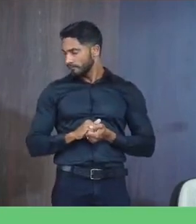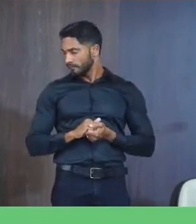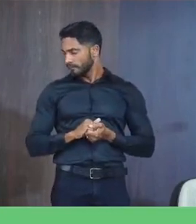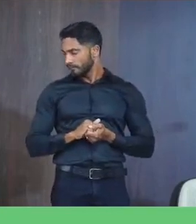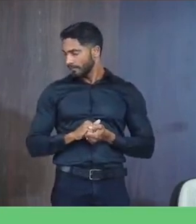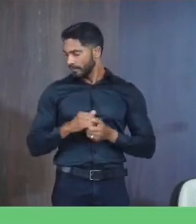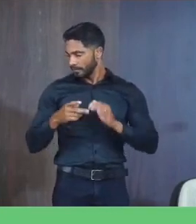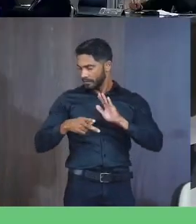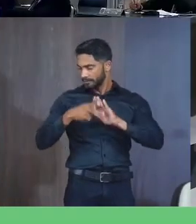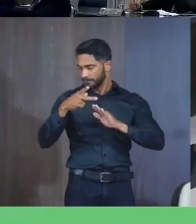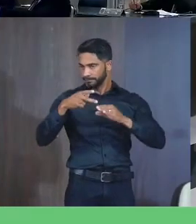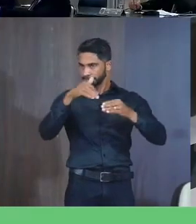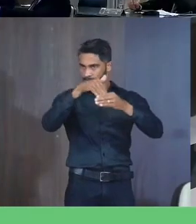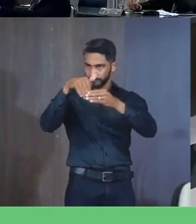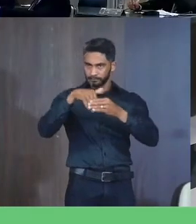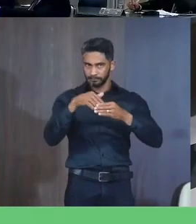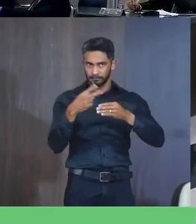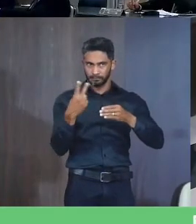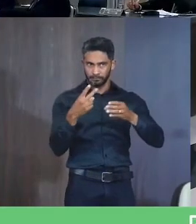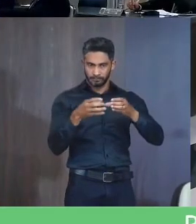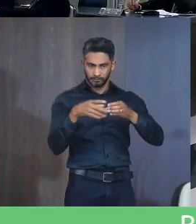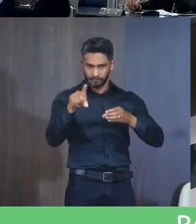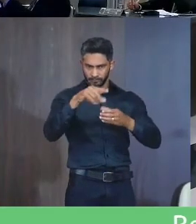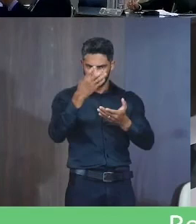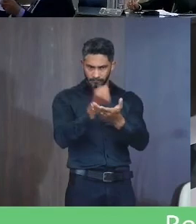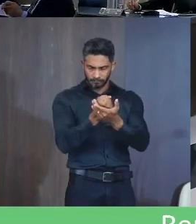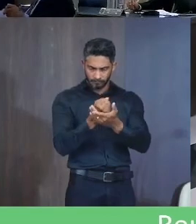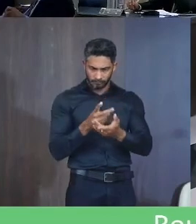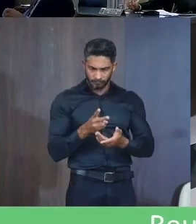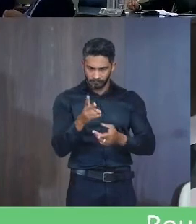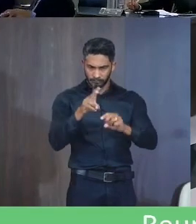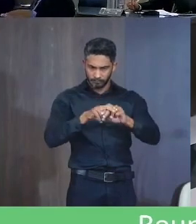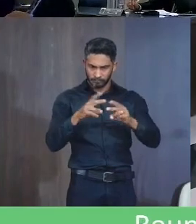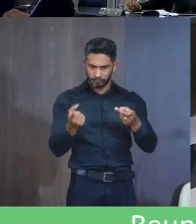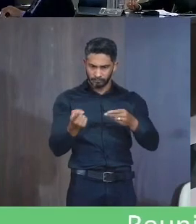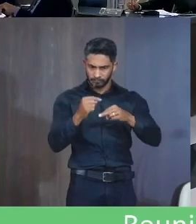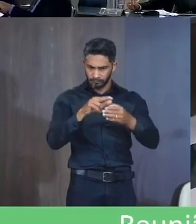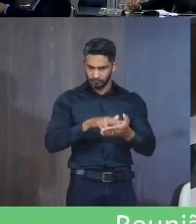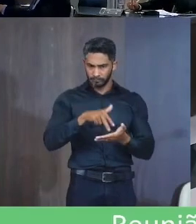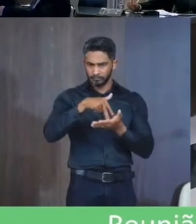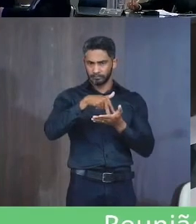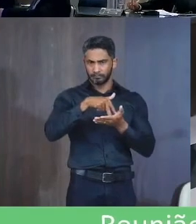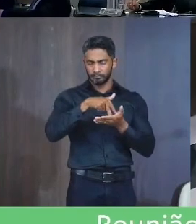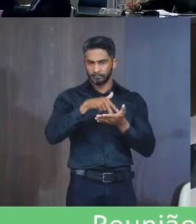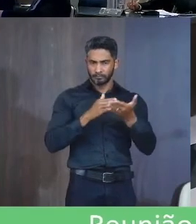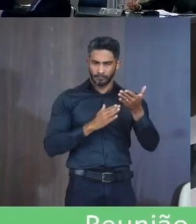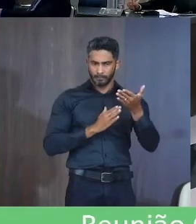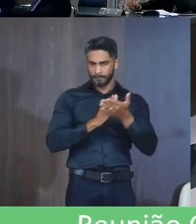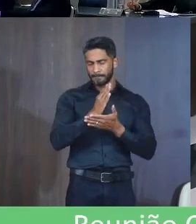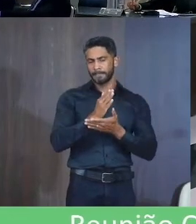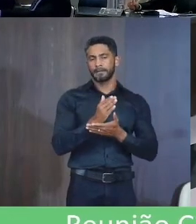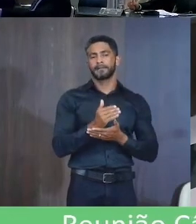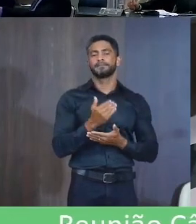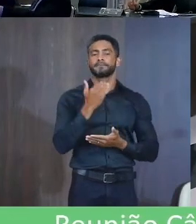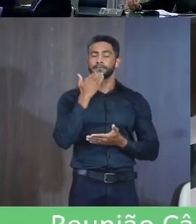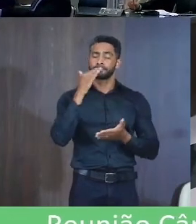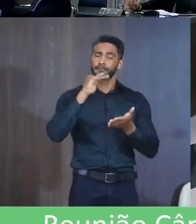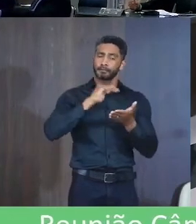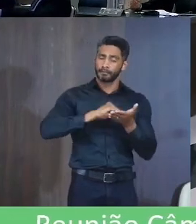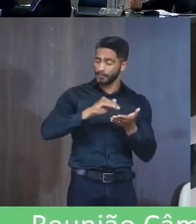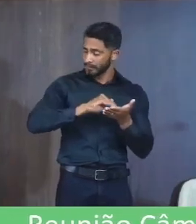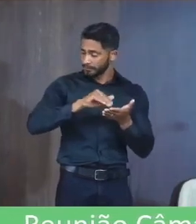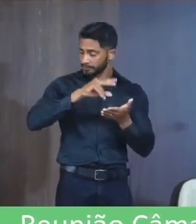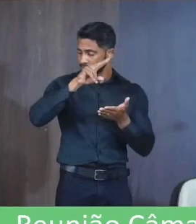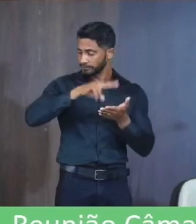O projeto Está em votação Em segundo turno Que por favor Permaneça sentado Os contrários Se levantem Aprovado Solicito ao seu